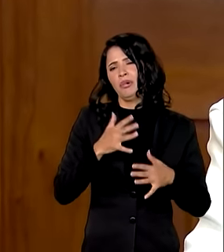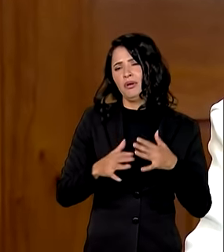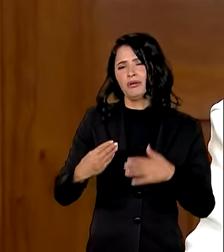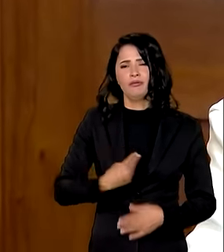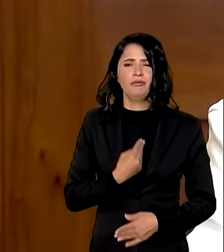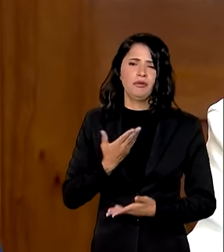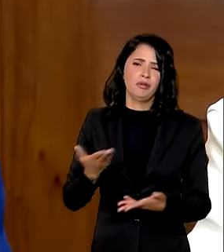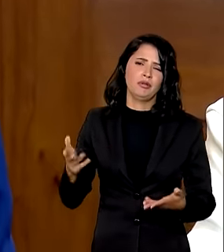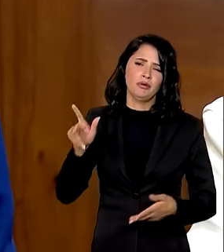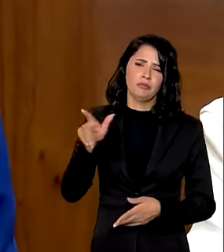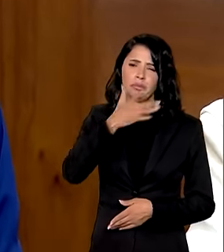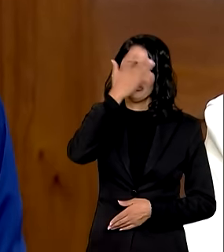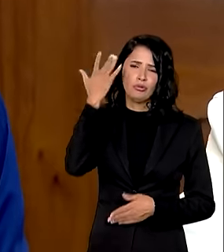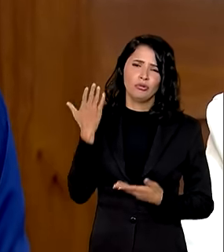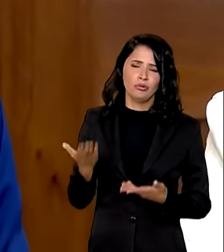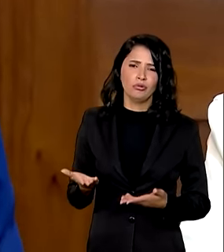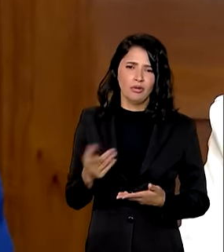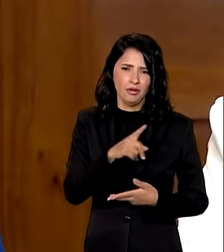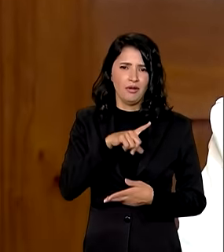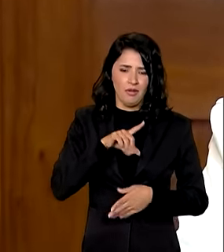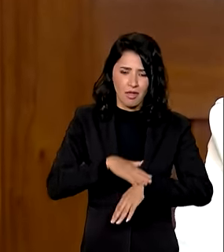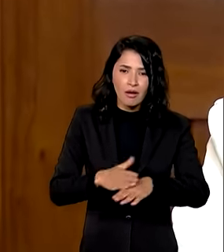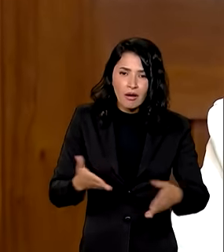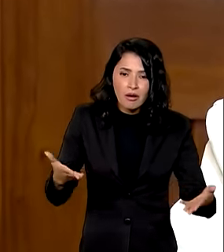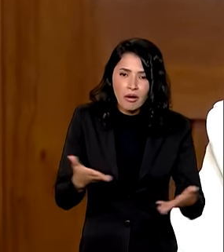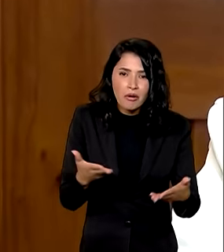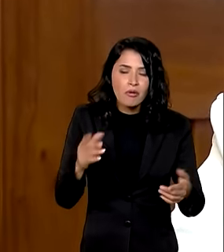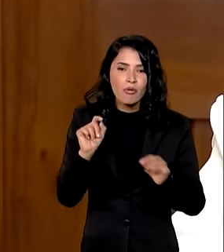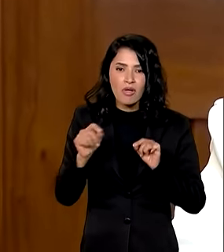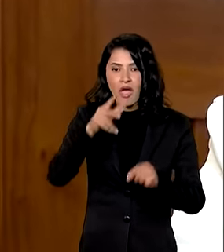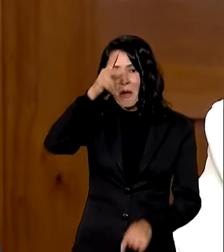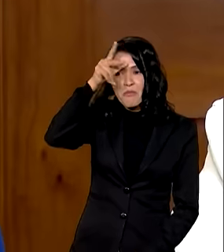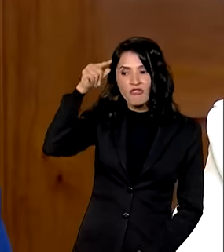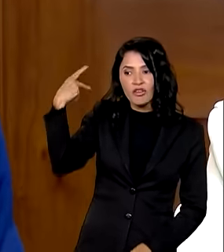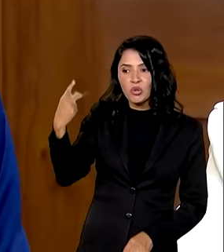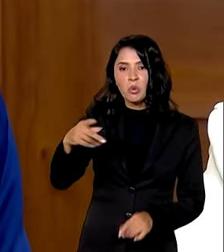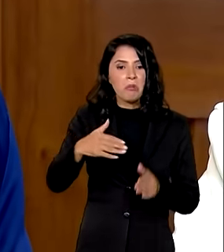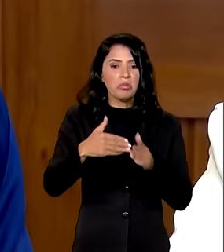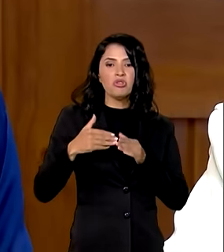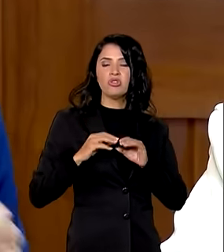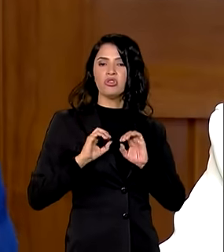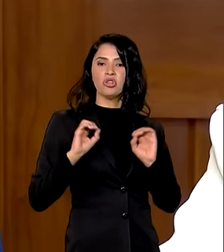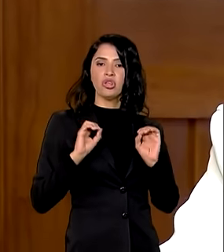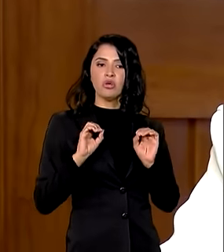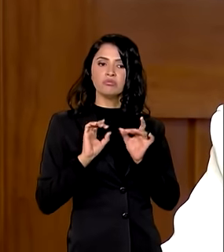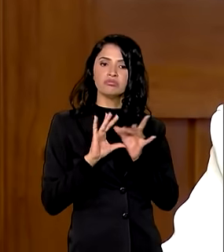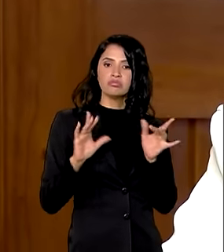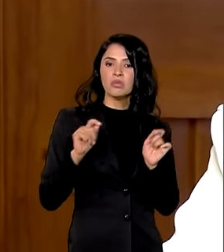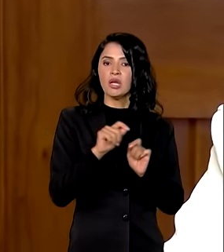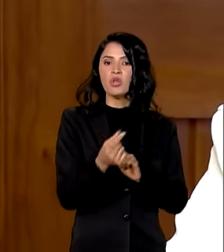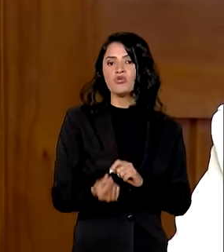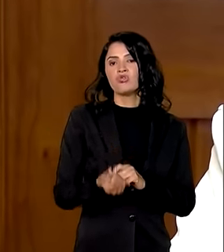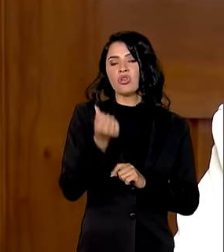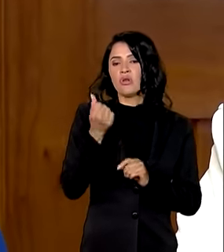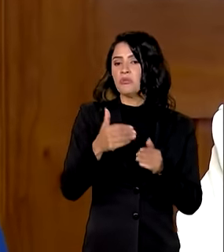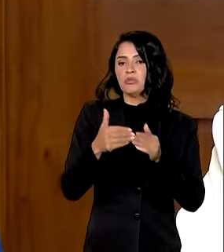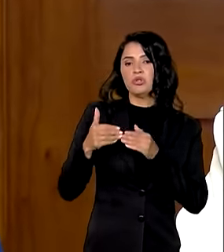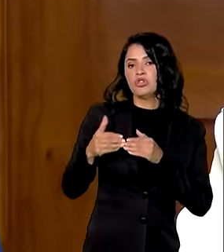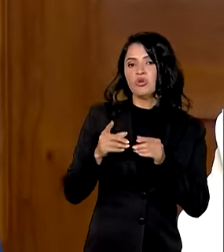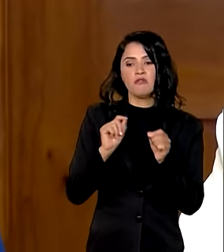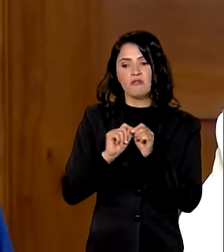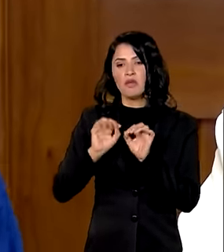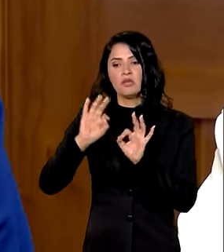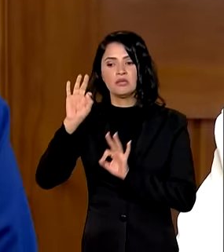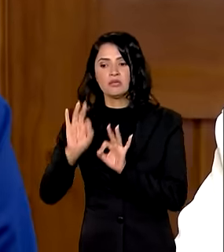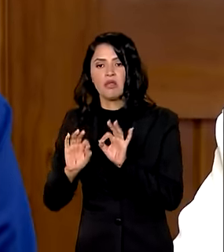pessoas que até a altura acabou que a prefeitura nem solicitou a liberação desse dinheiro e nem fez o